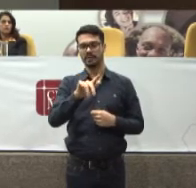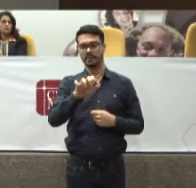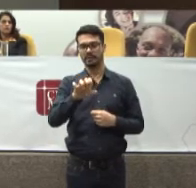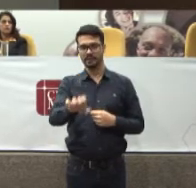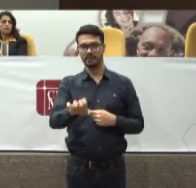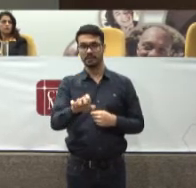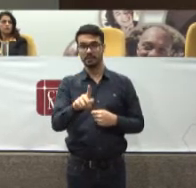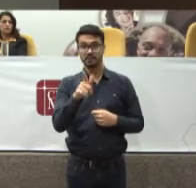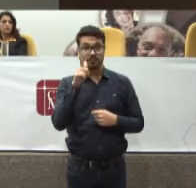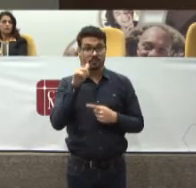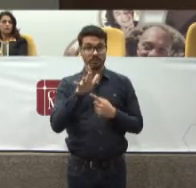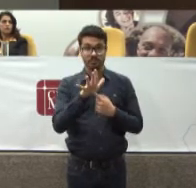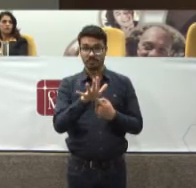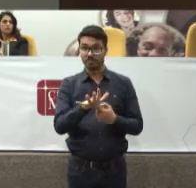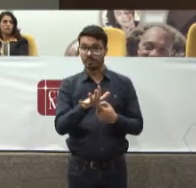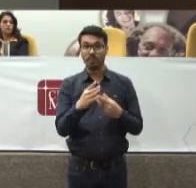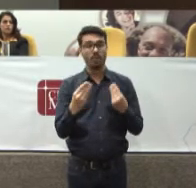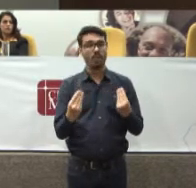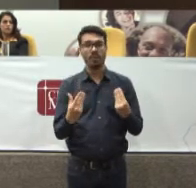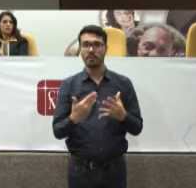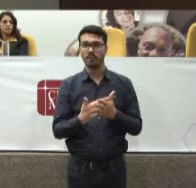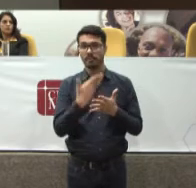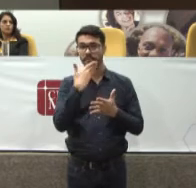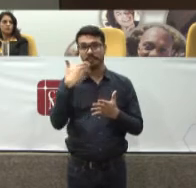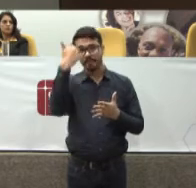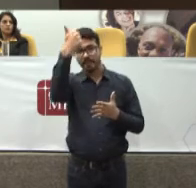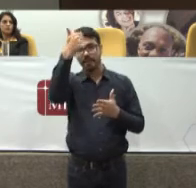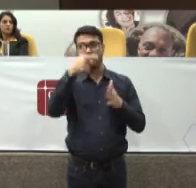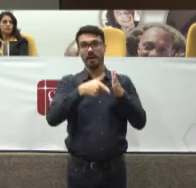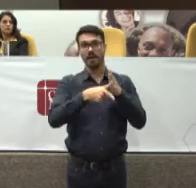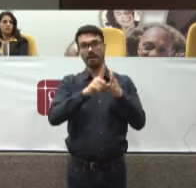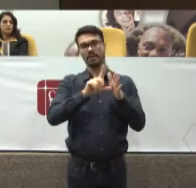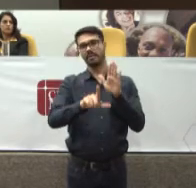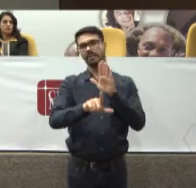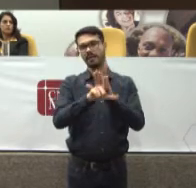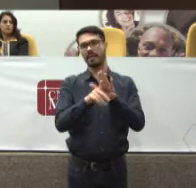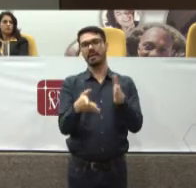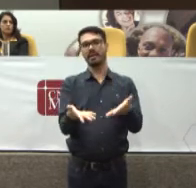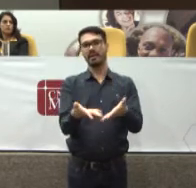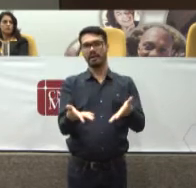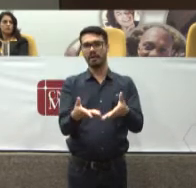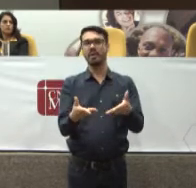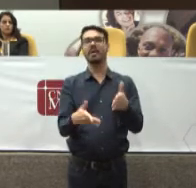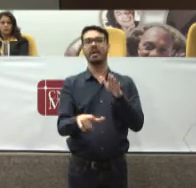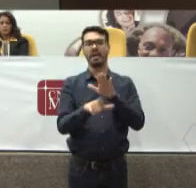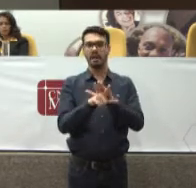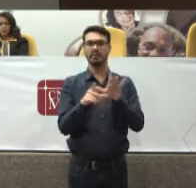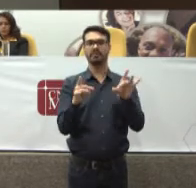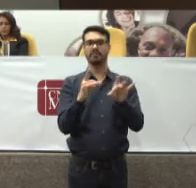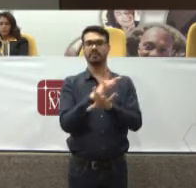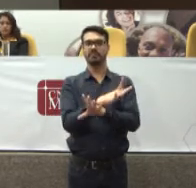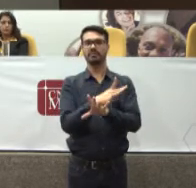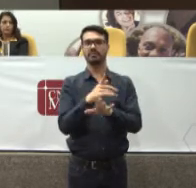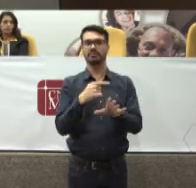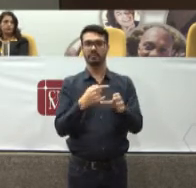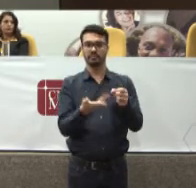E o melhor modo Para antes da lei E agora Com a lei É adotar a